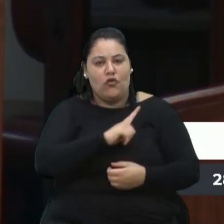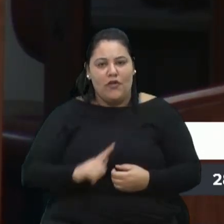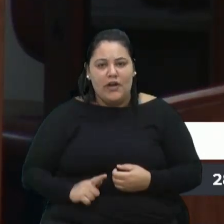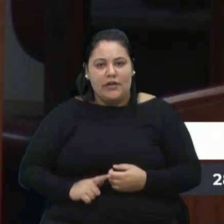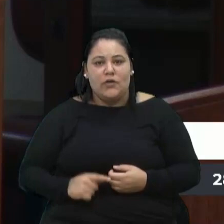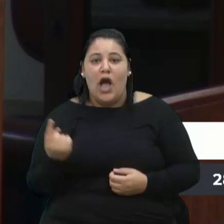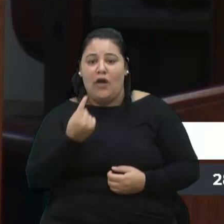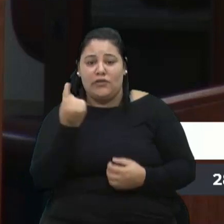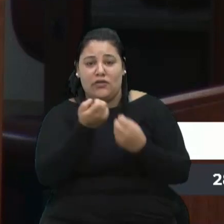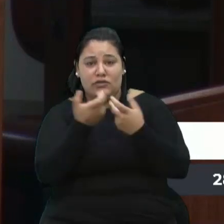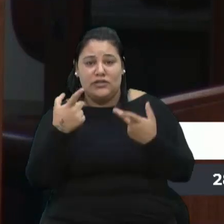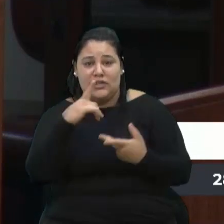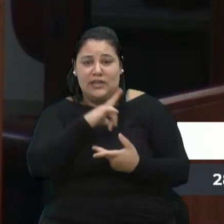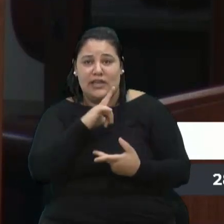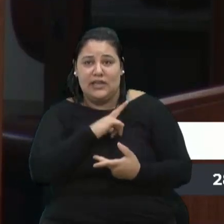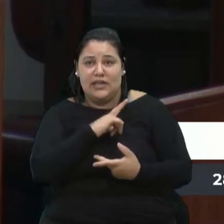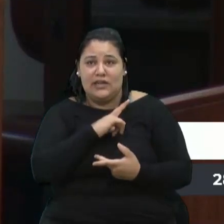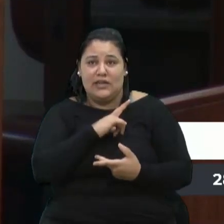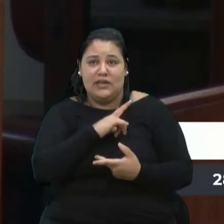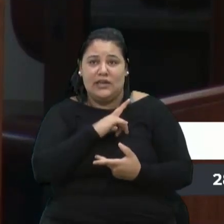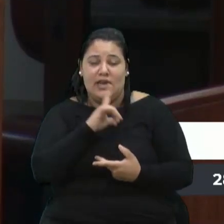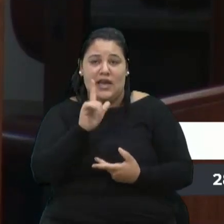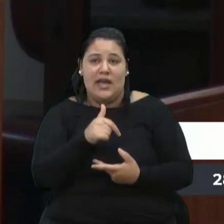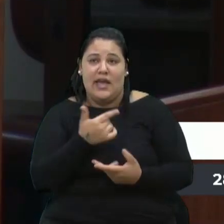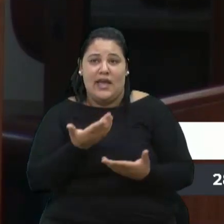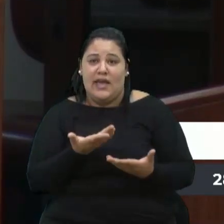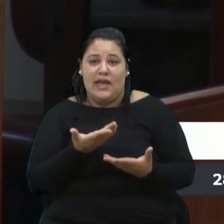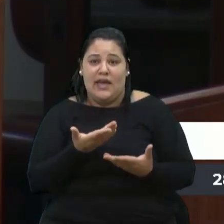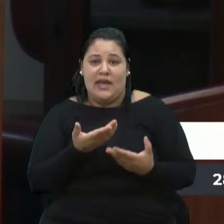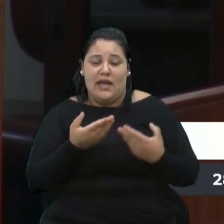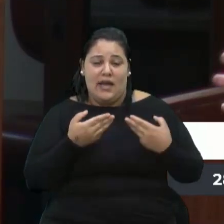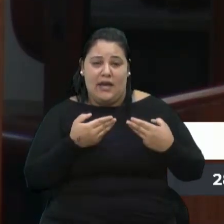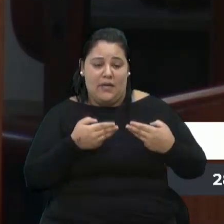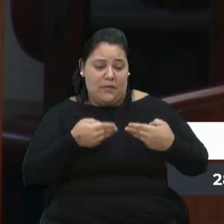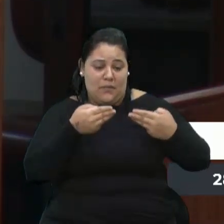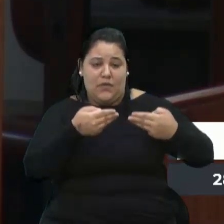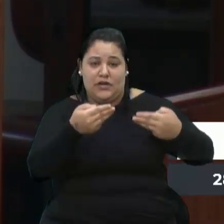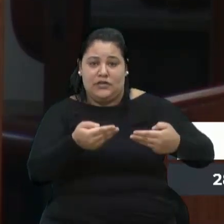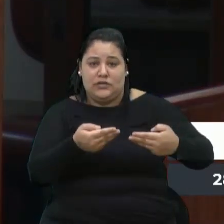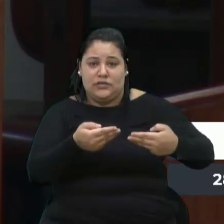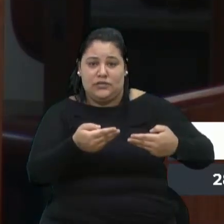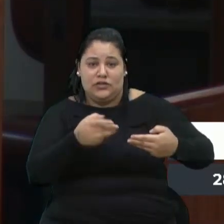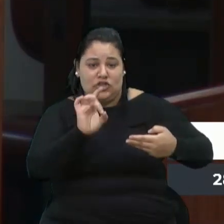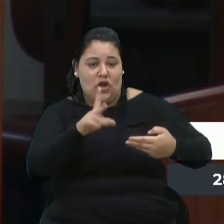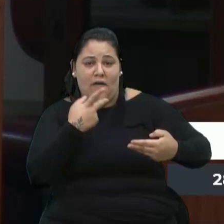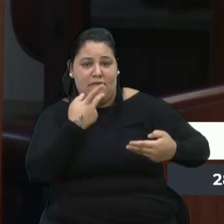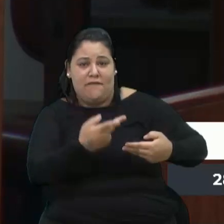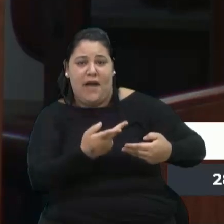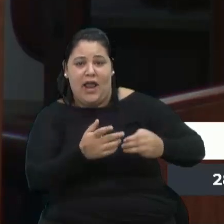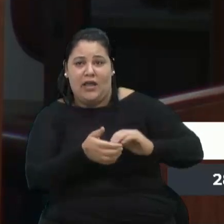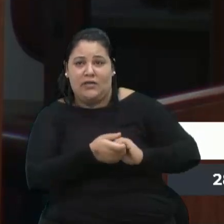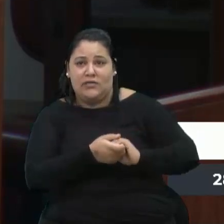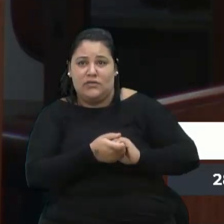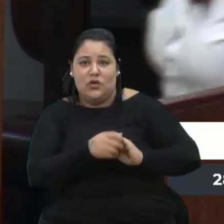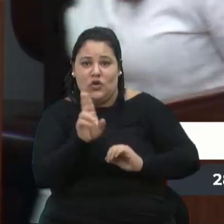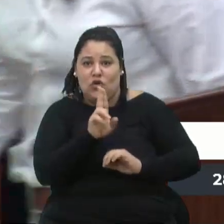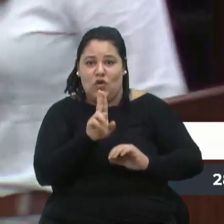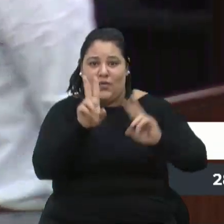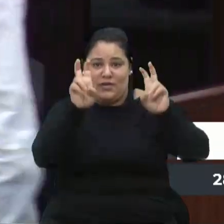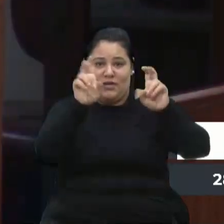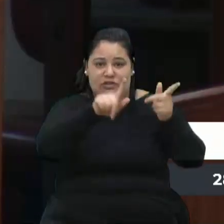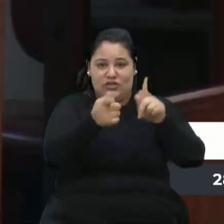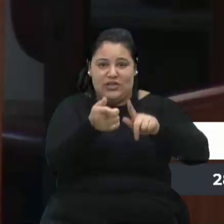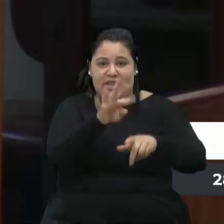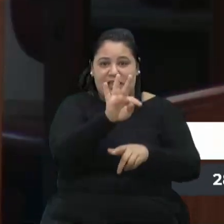que nós temos aqui é o taxade, porque é o ministro que só taxa as pessoas. Então ele já está conhecido como taxade.